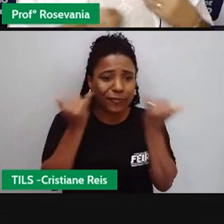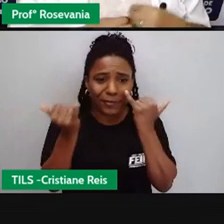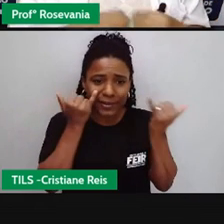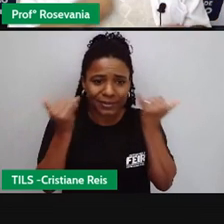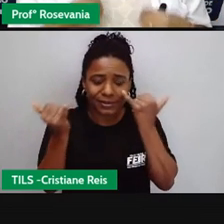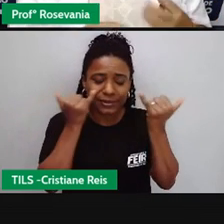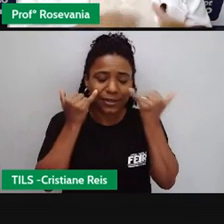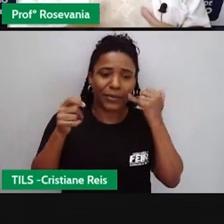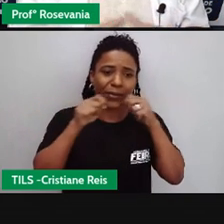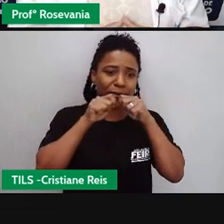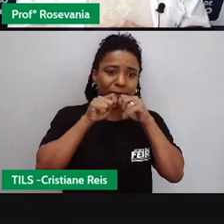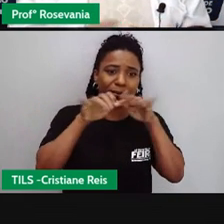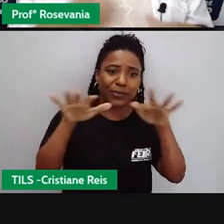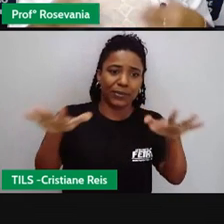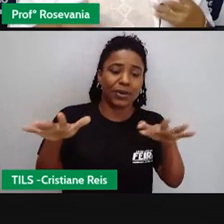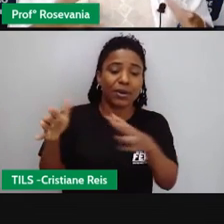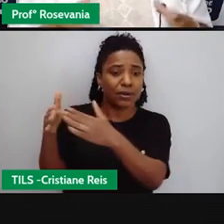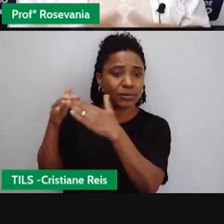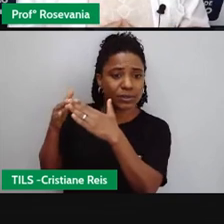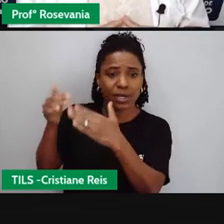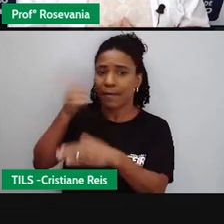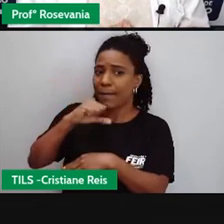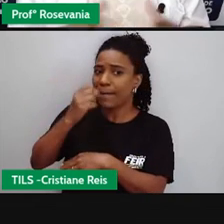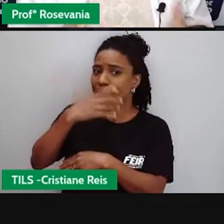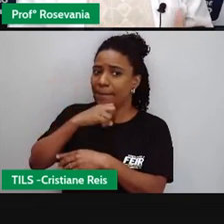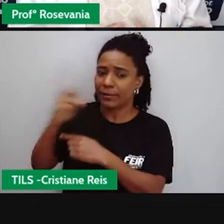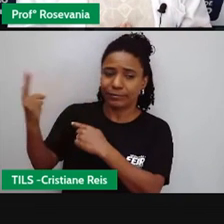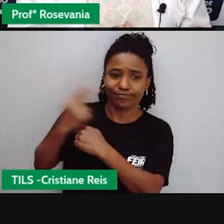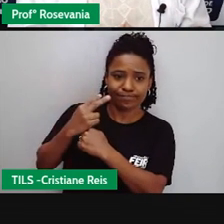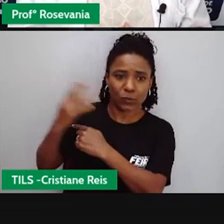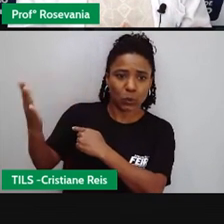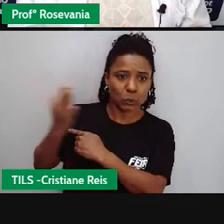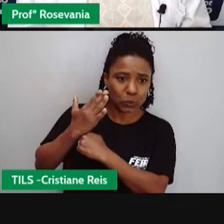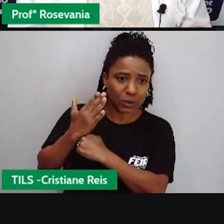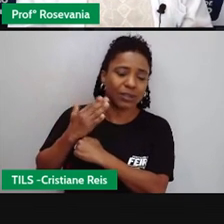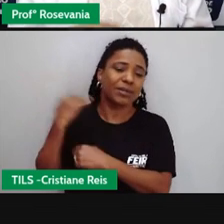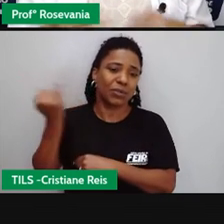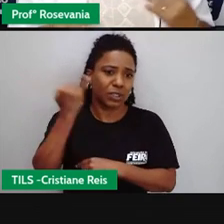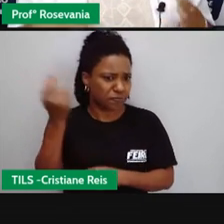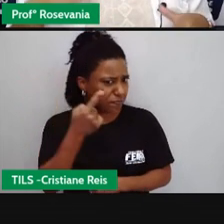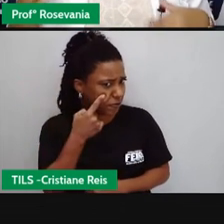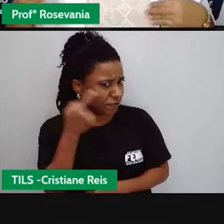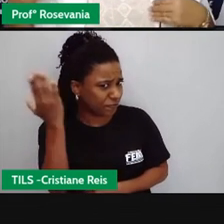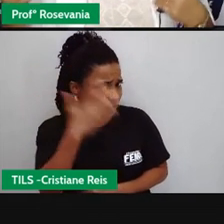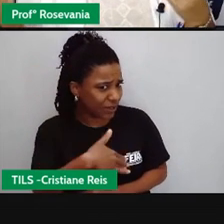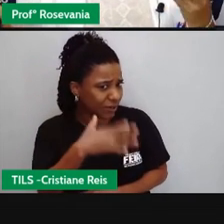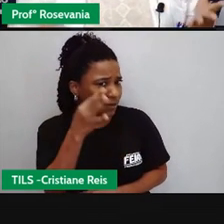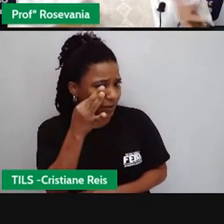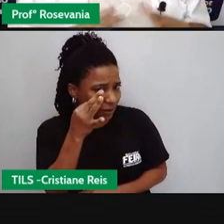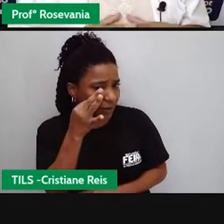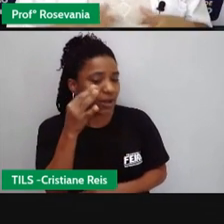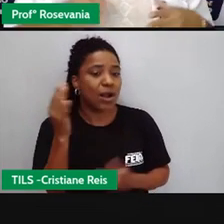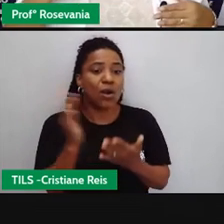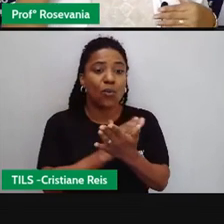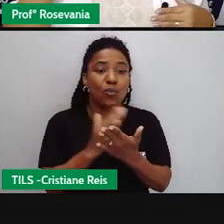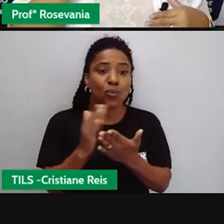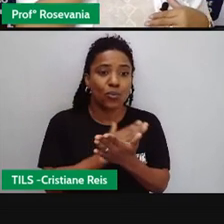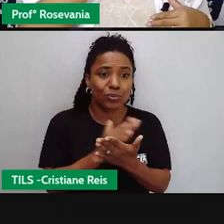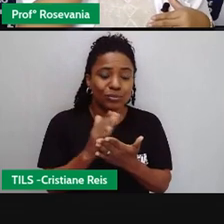Peçam auxílio do papai, da mamãe para ver se realmente são, as informações são verdadeiras. e às vezes tem alguns sites